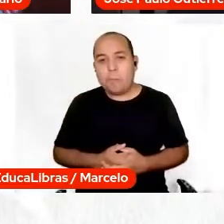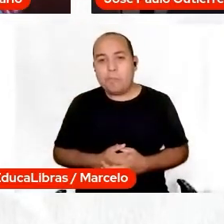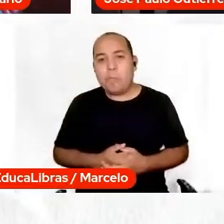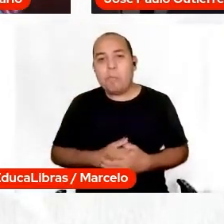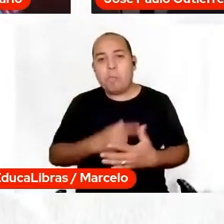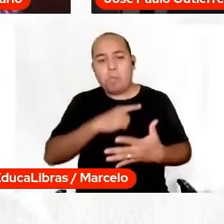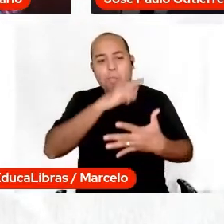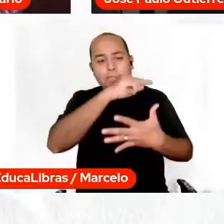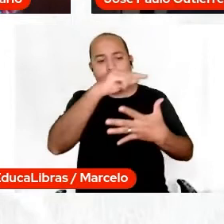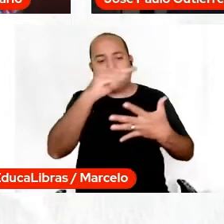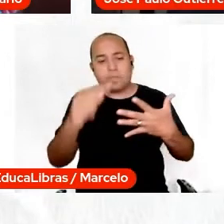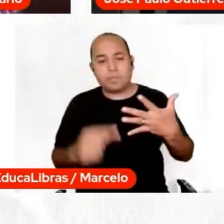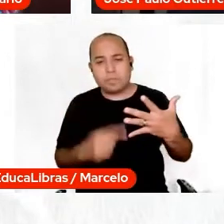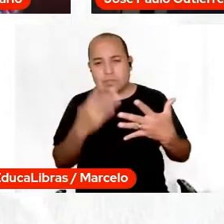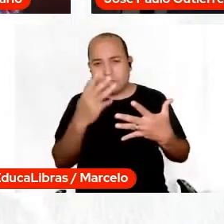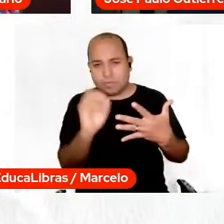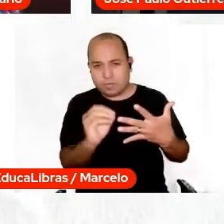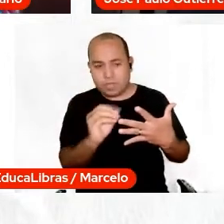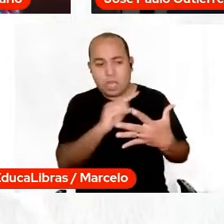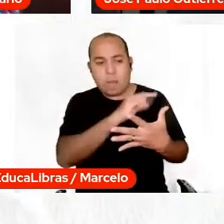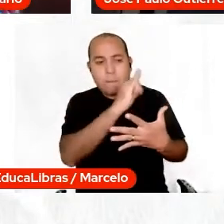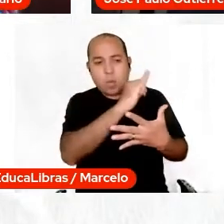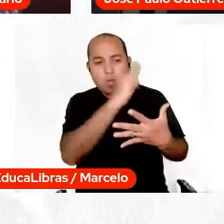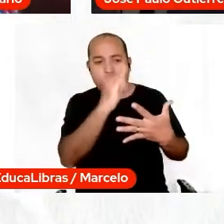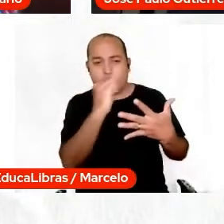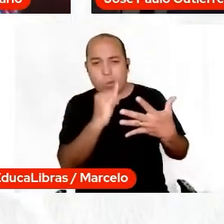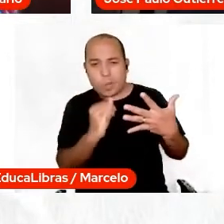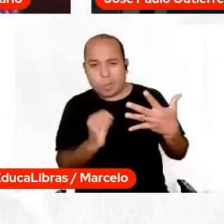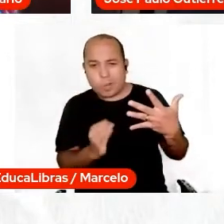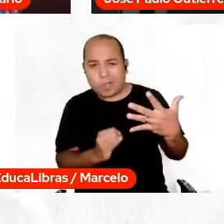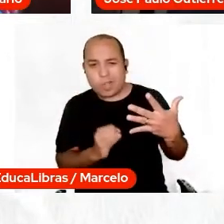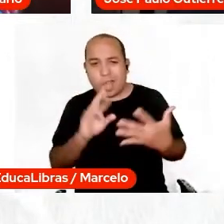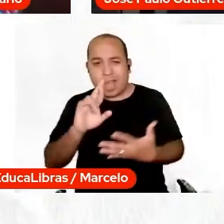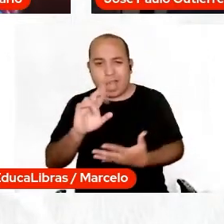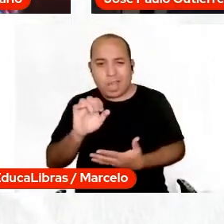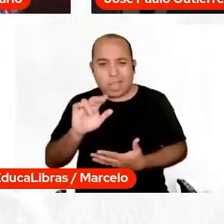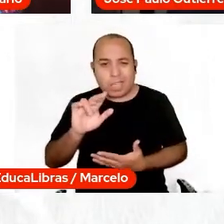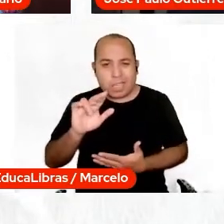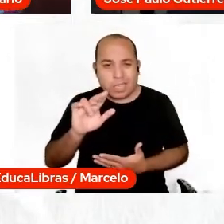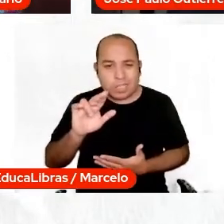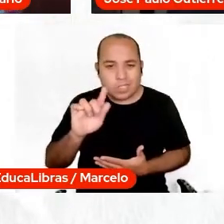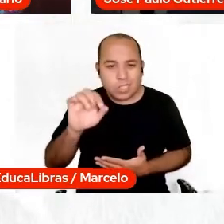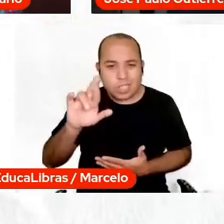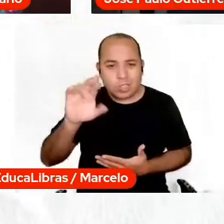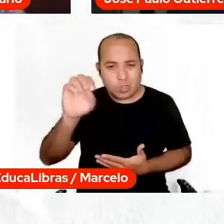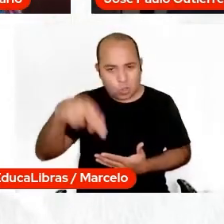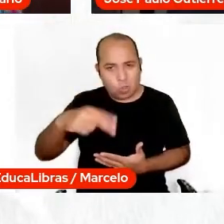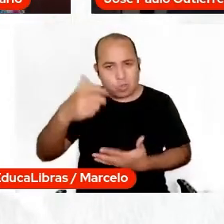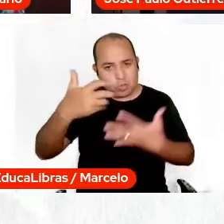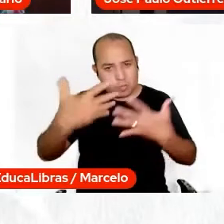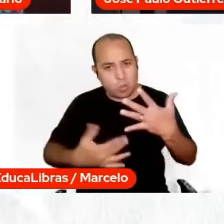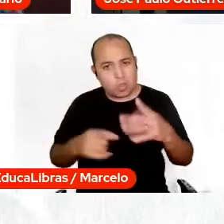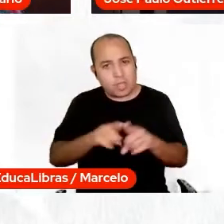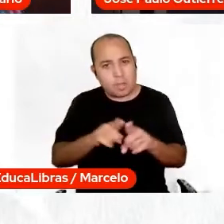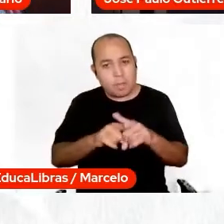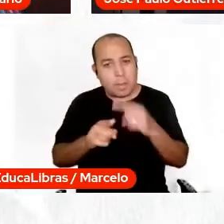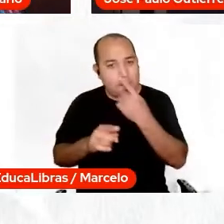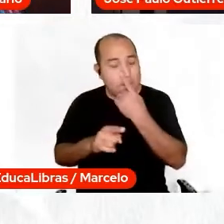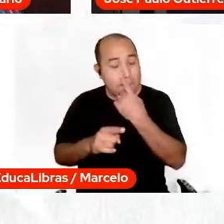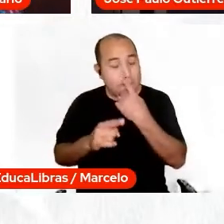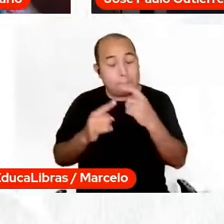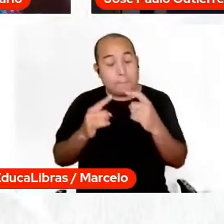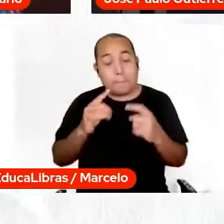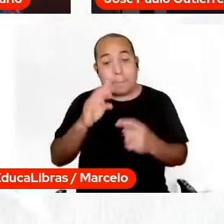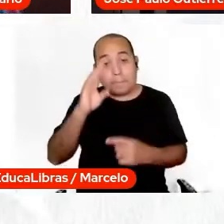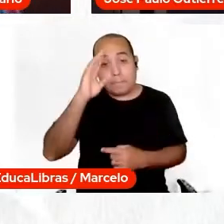pontos importantes que o Regerson apresentou também, dizendo, inclusive na ascensão social nós